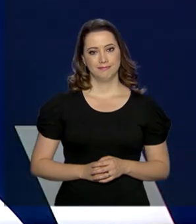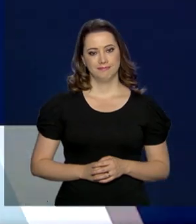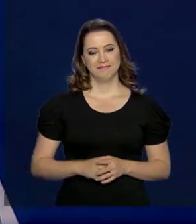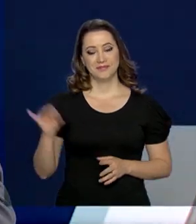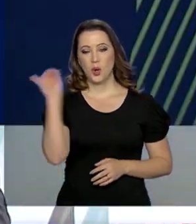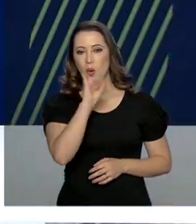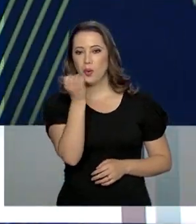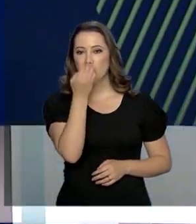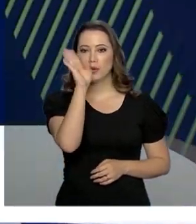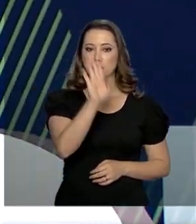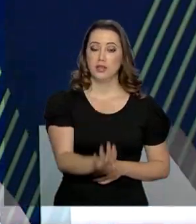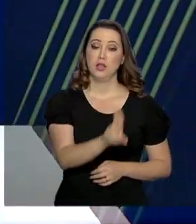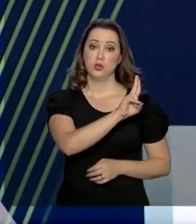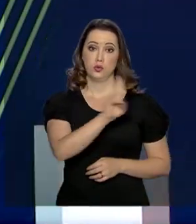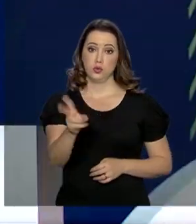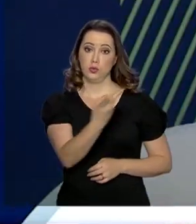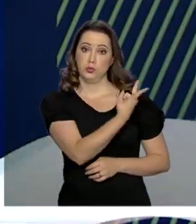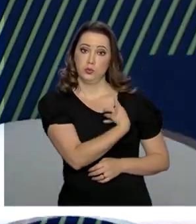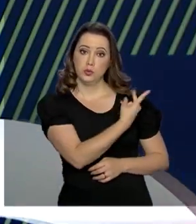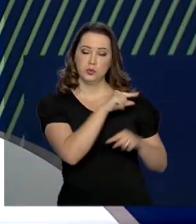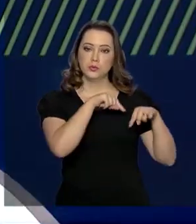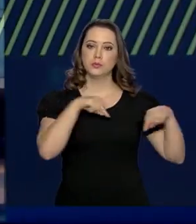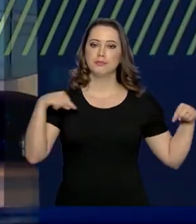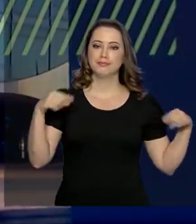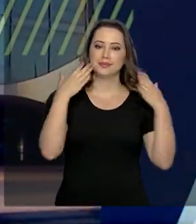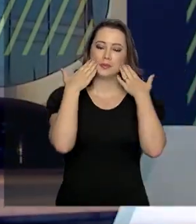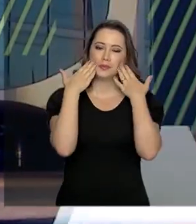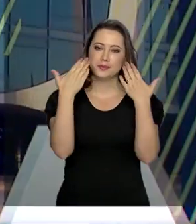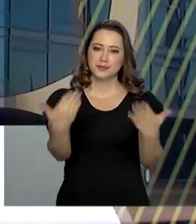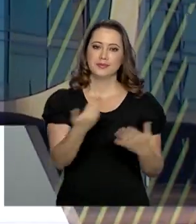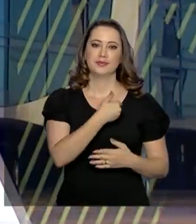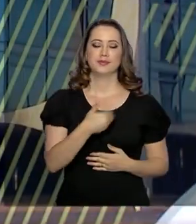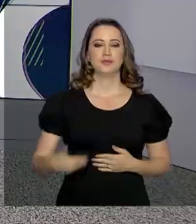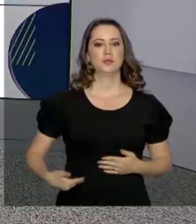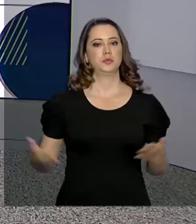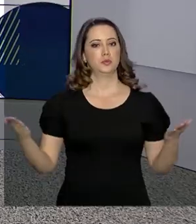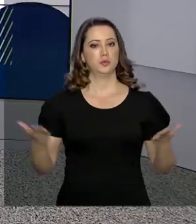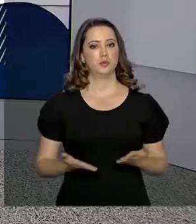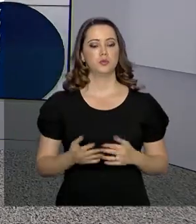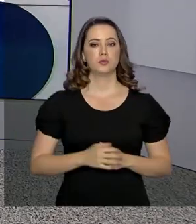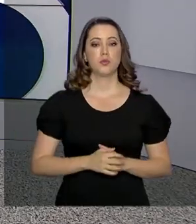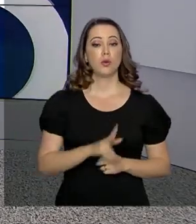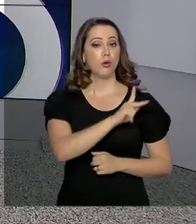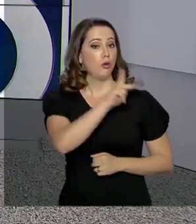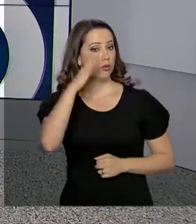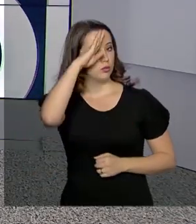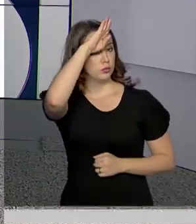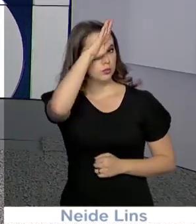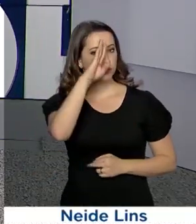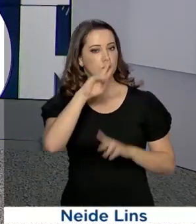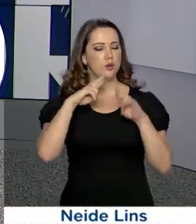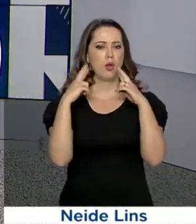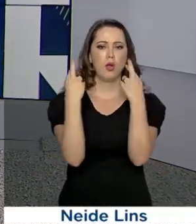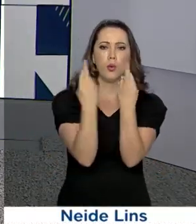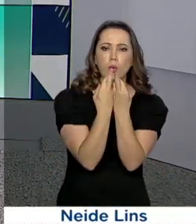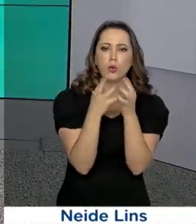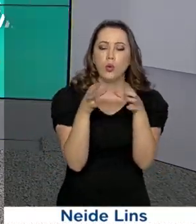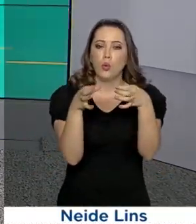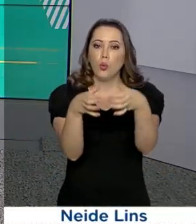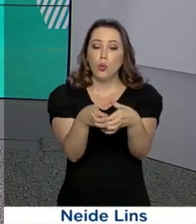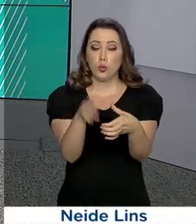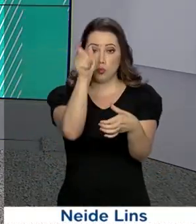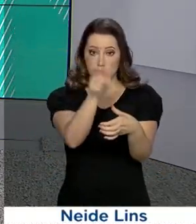Olá, boa tarde, eu sou Roberto Camargo e estamos de volta com o Governo Agora. O presidente Jair Bolsonaro se reuniu com